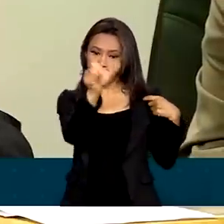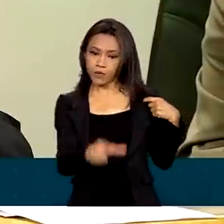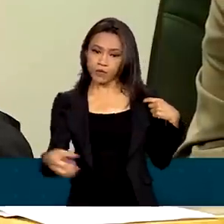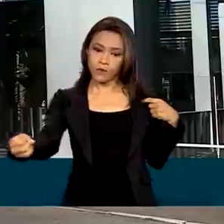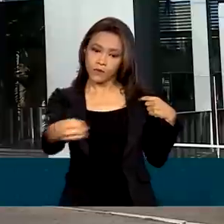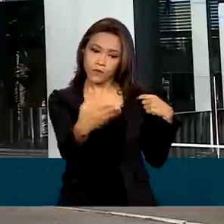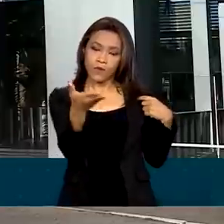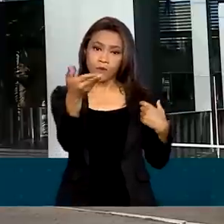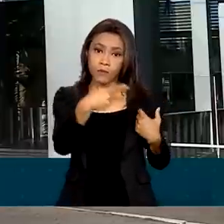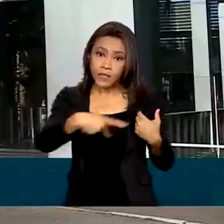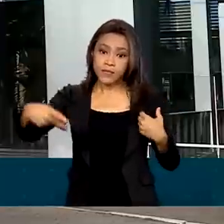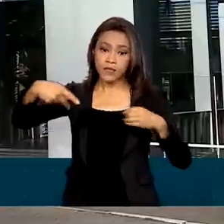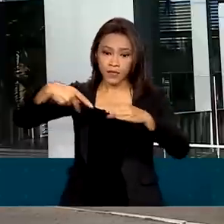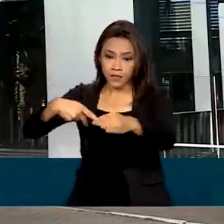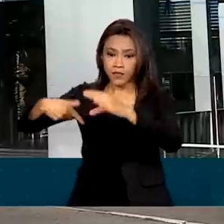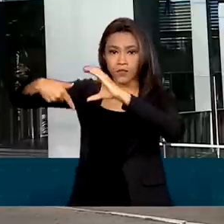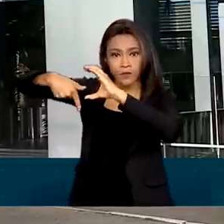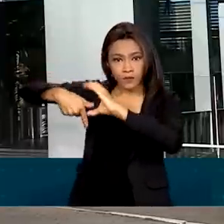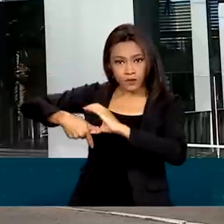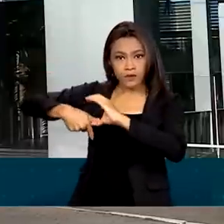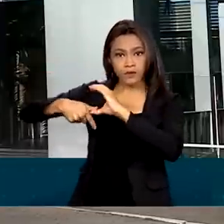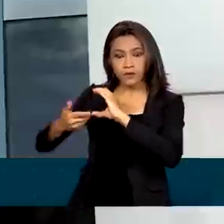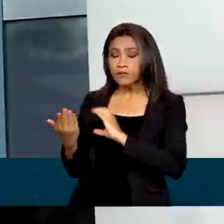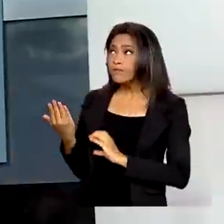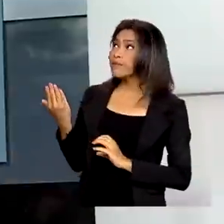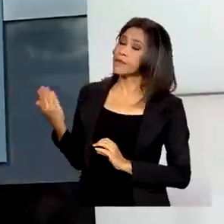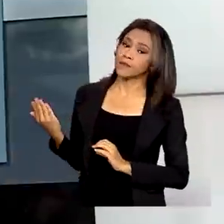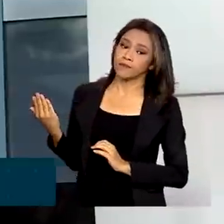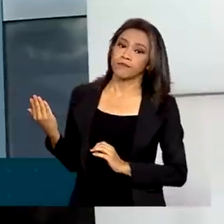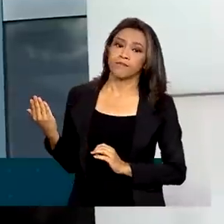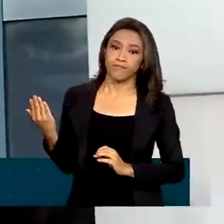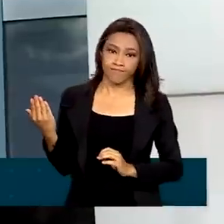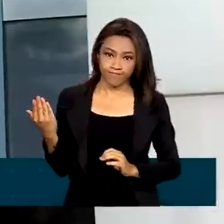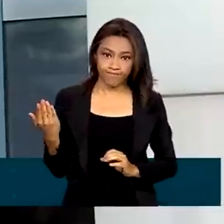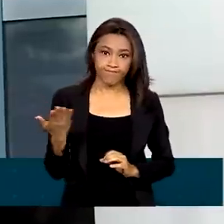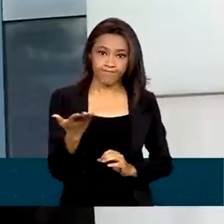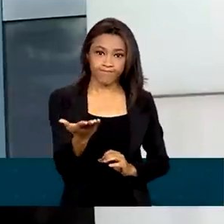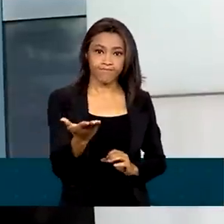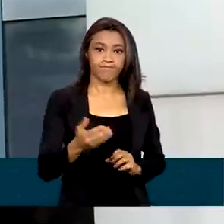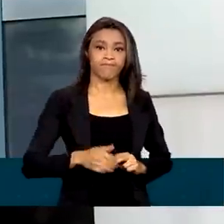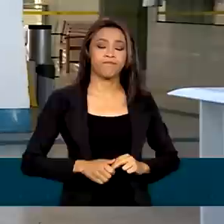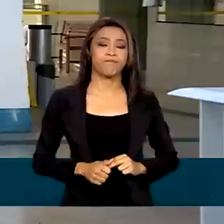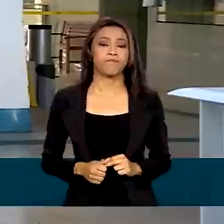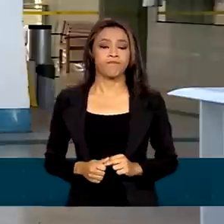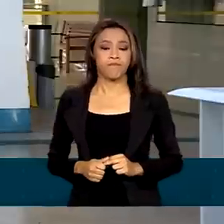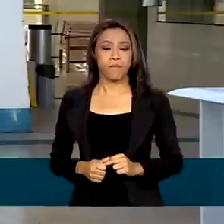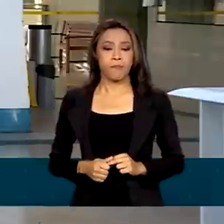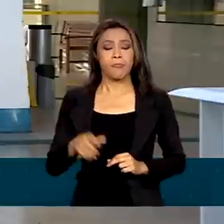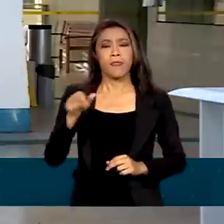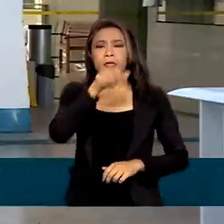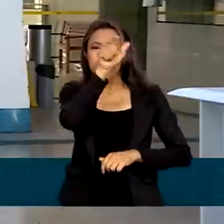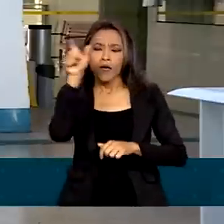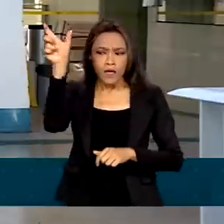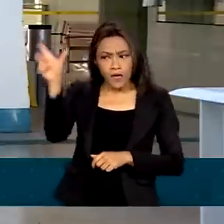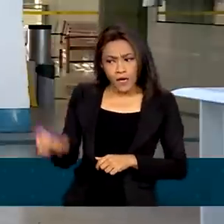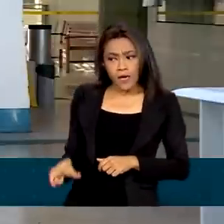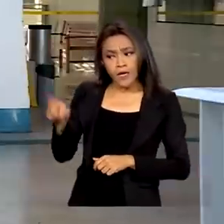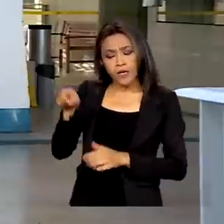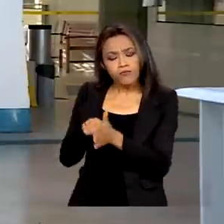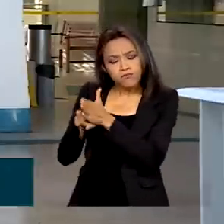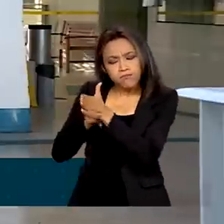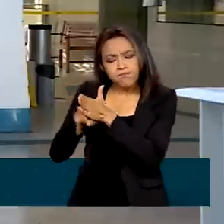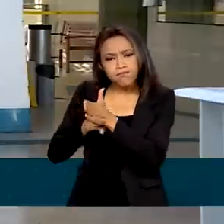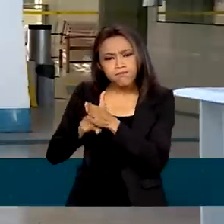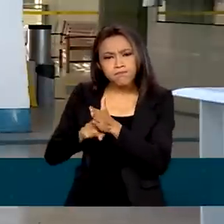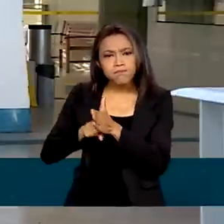novo presidente do Conselho Nacional de Desenvolvimento Científico e Tecnológico. Cientista Ricardo Galvão já